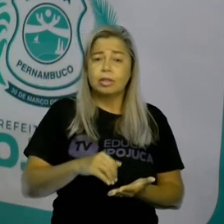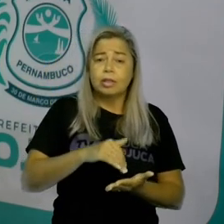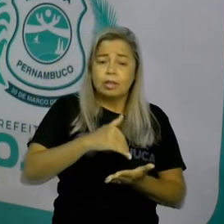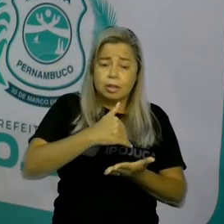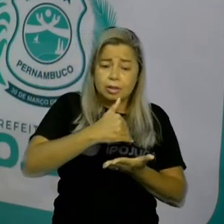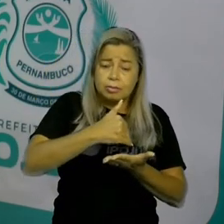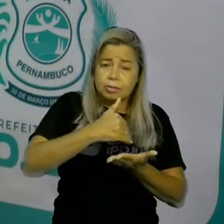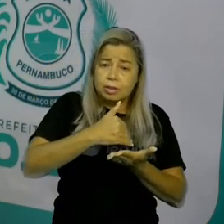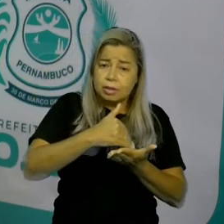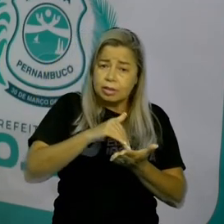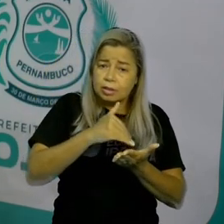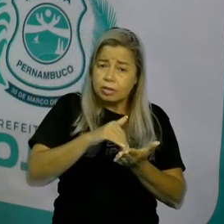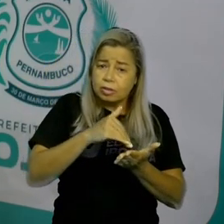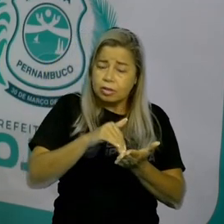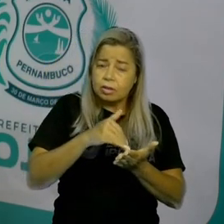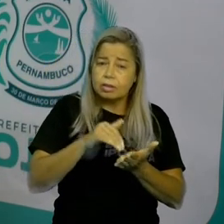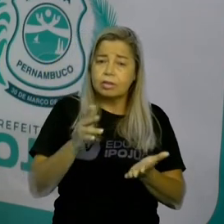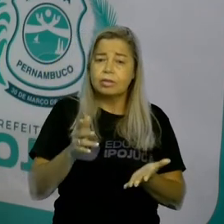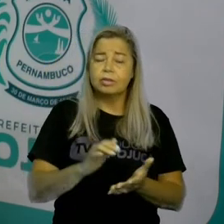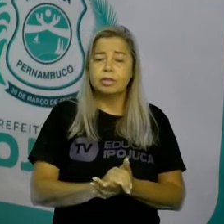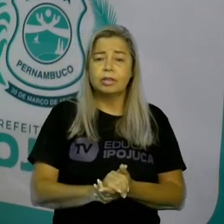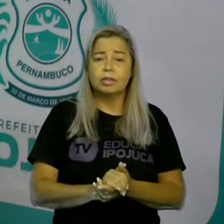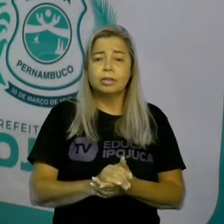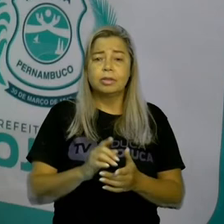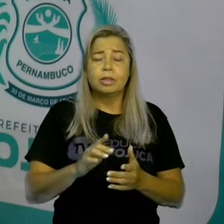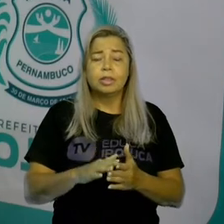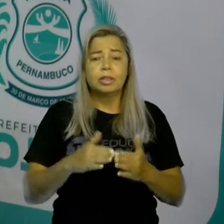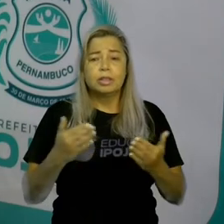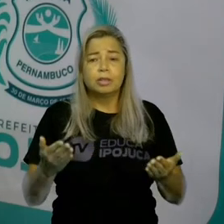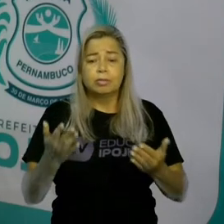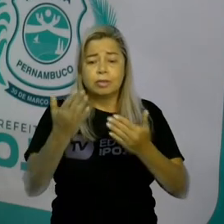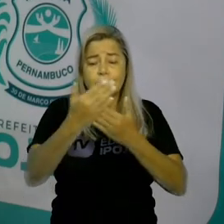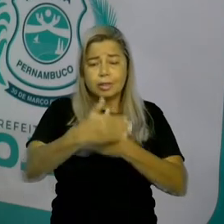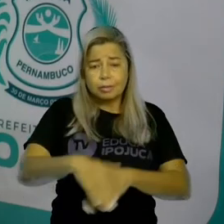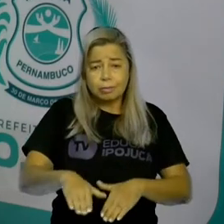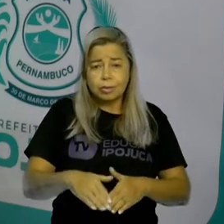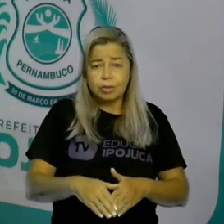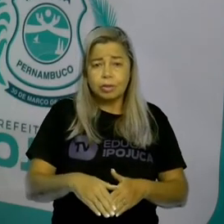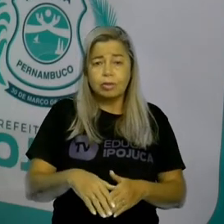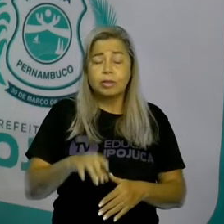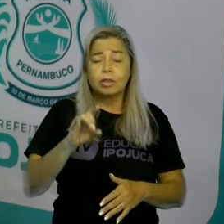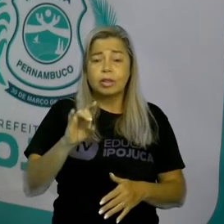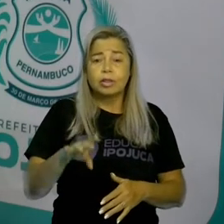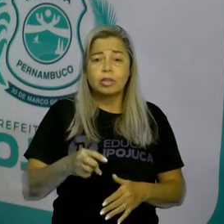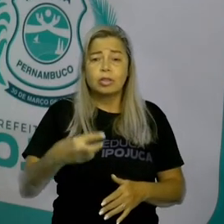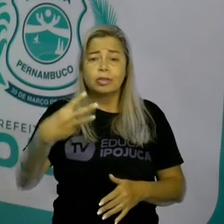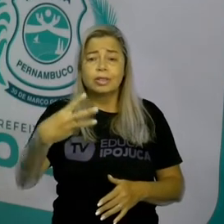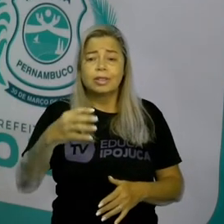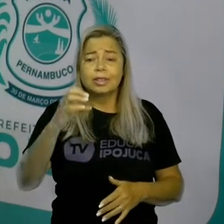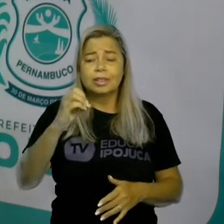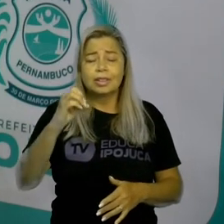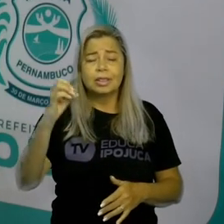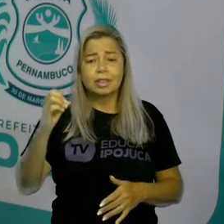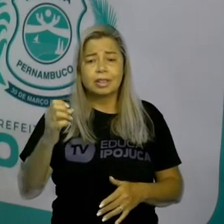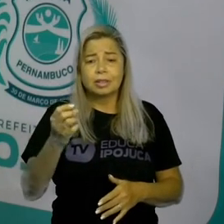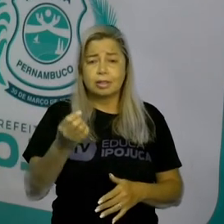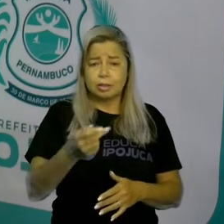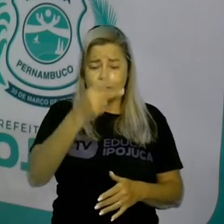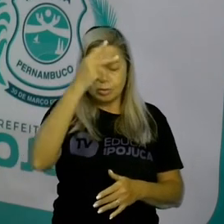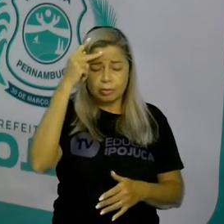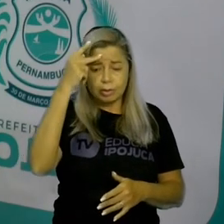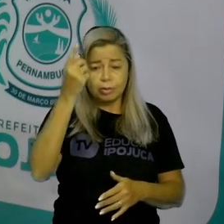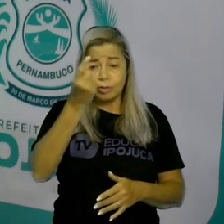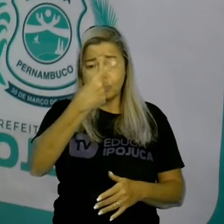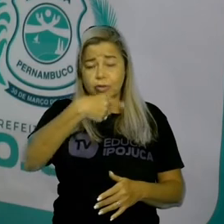No dia da prova, apenas 300 candidatos compareceram. Qual foi a porcentagem